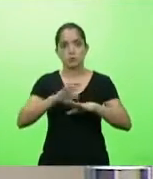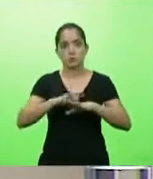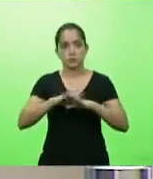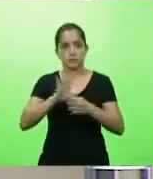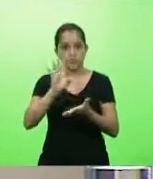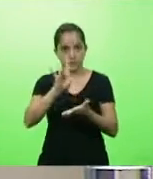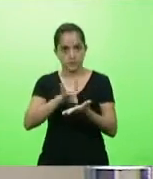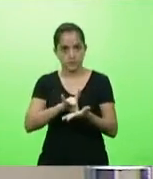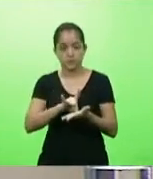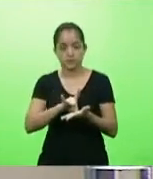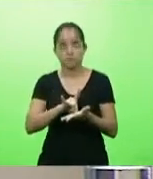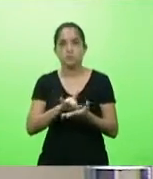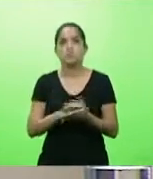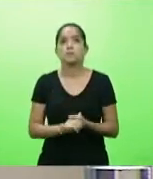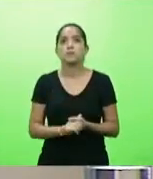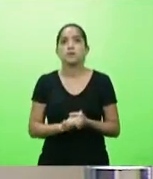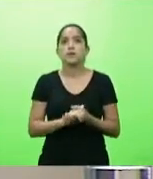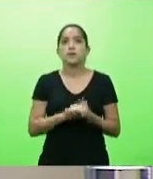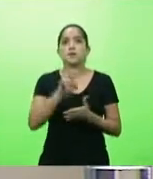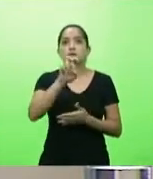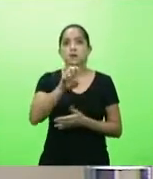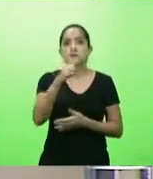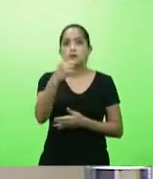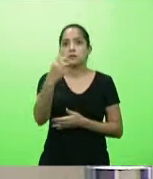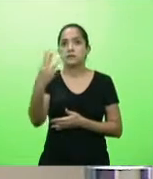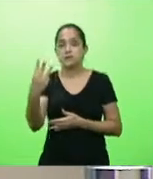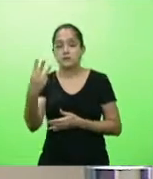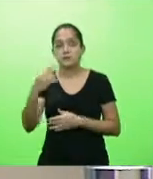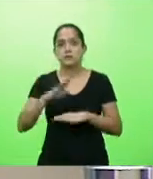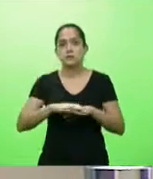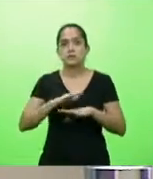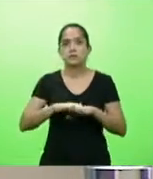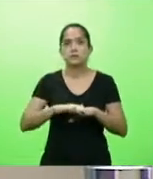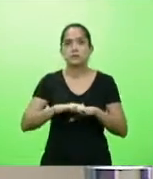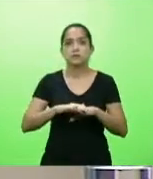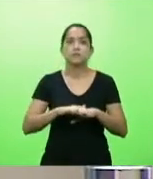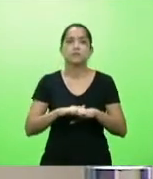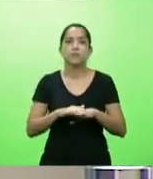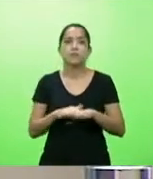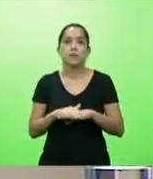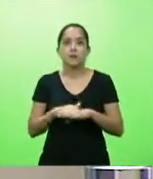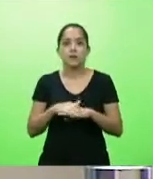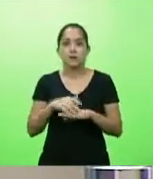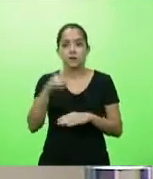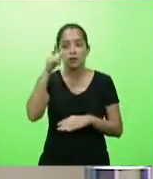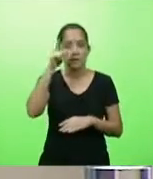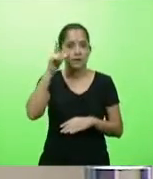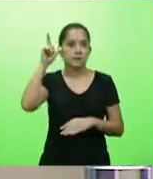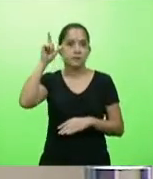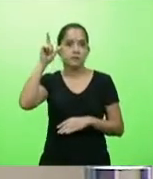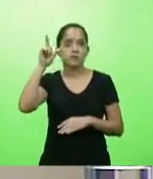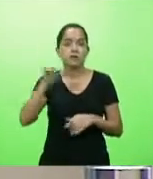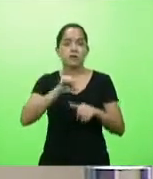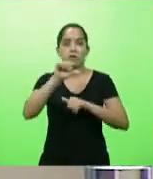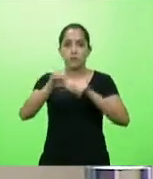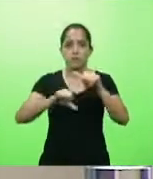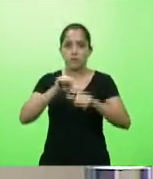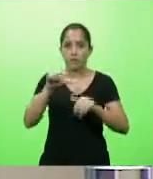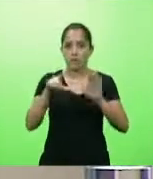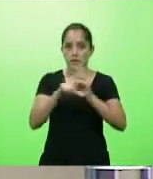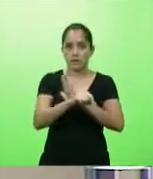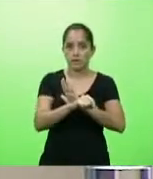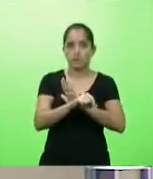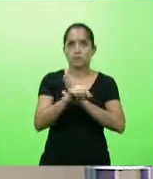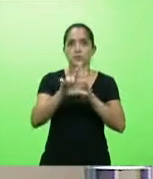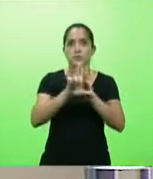O projeto de lei 513.0 de 2019, autor deputado Lercio Schuster, altera o anexo primeiro da lei